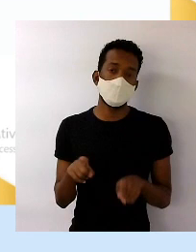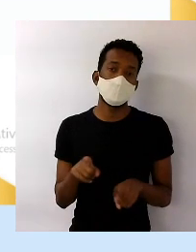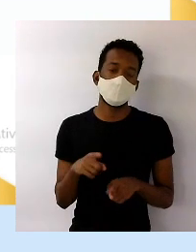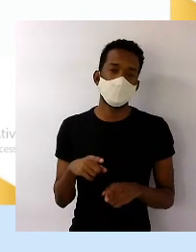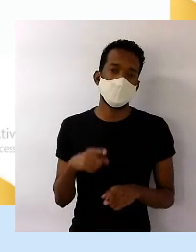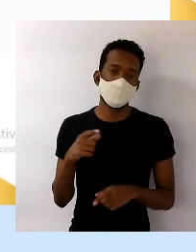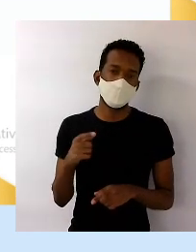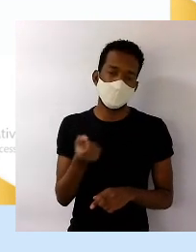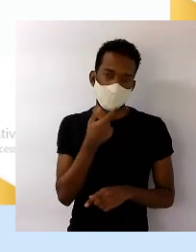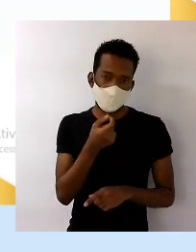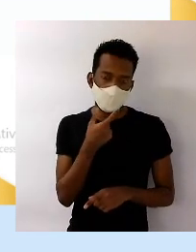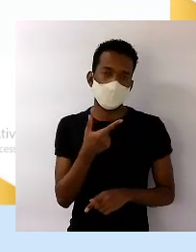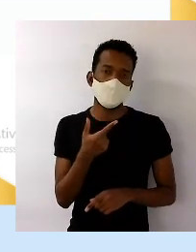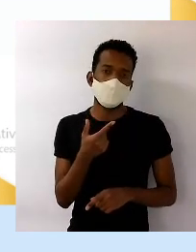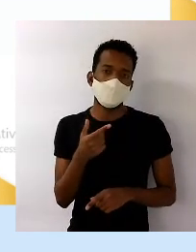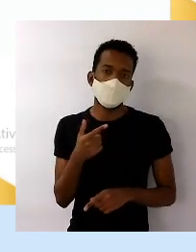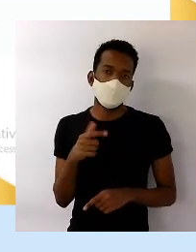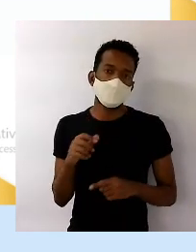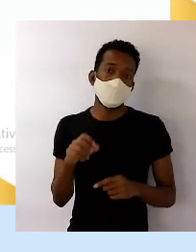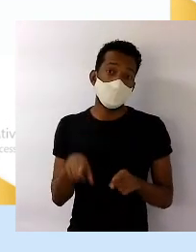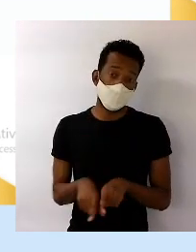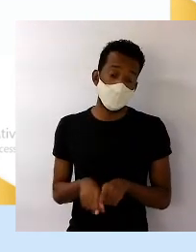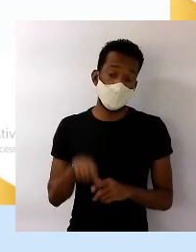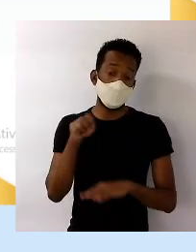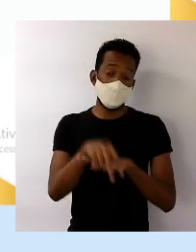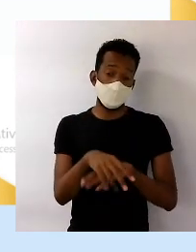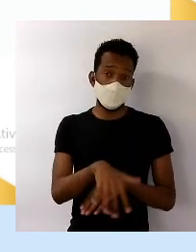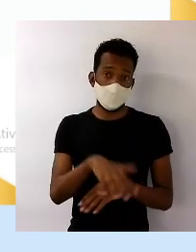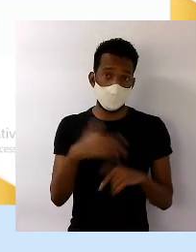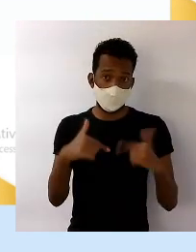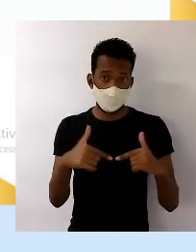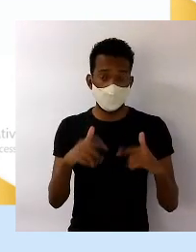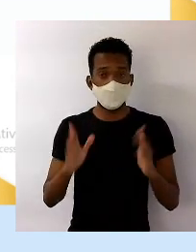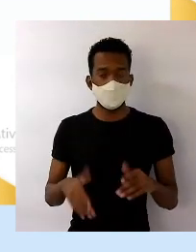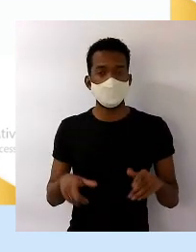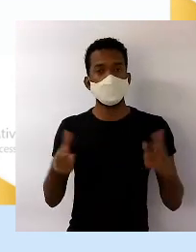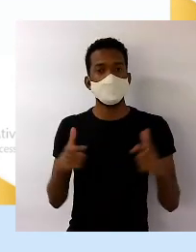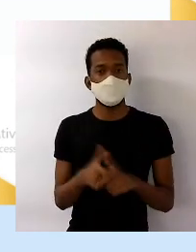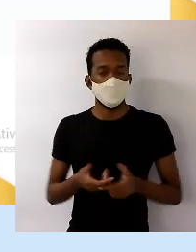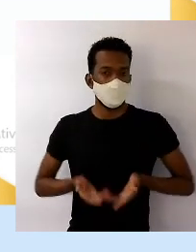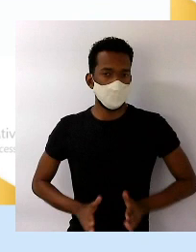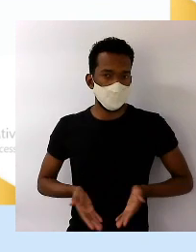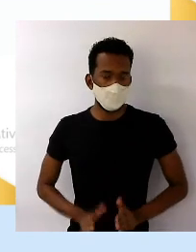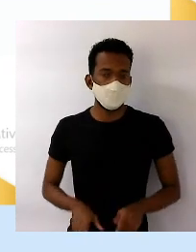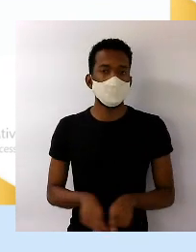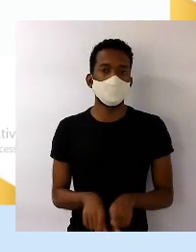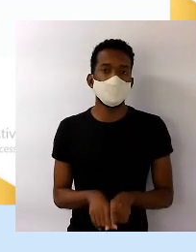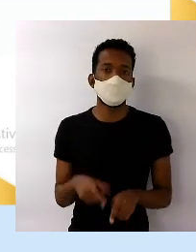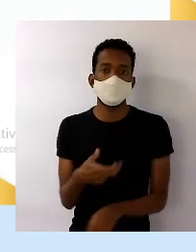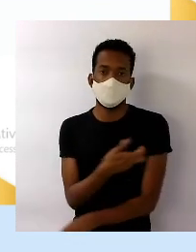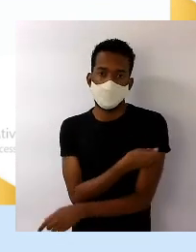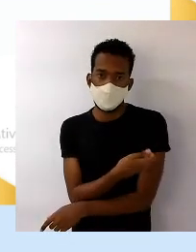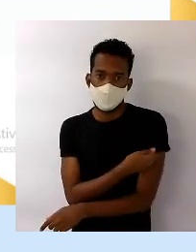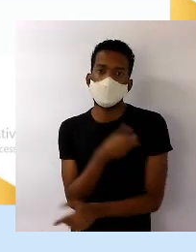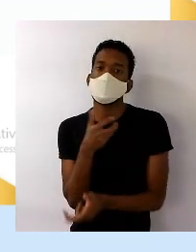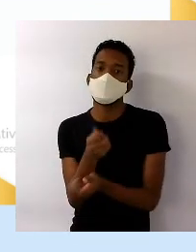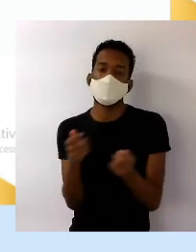fez com que a taxa de fecundidade diminuísse. A vacinação e